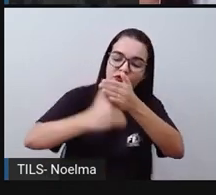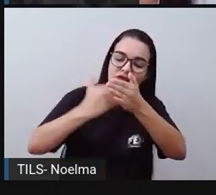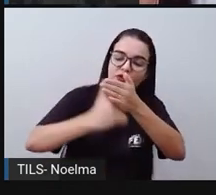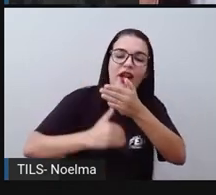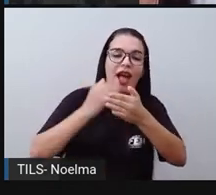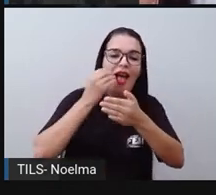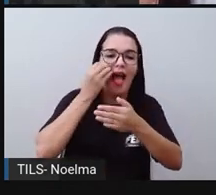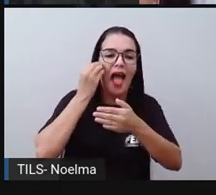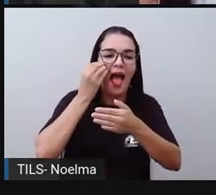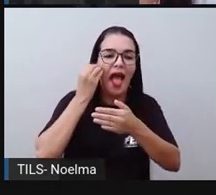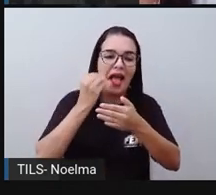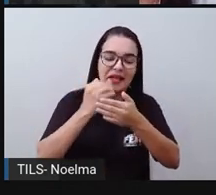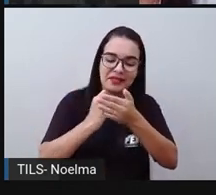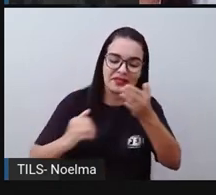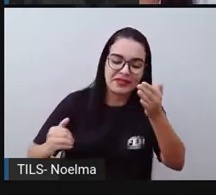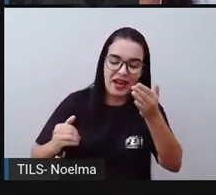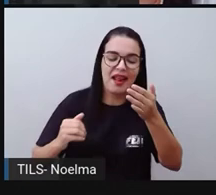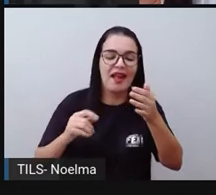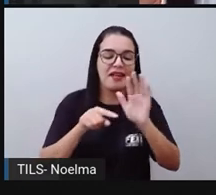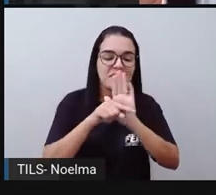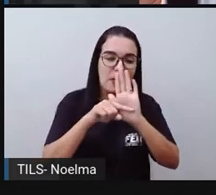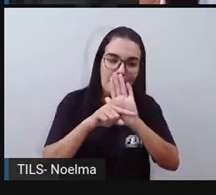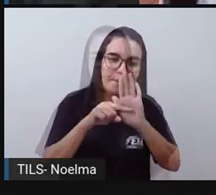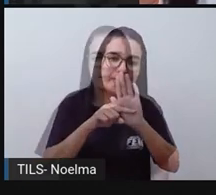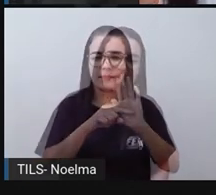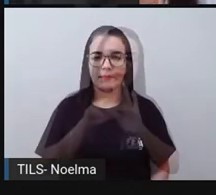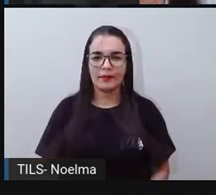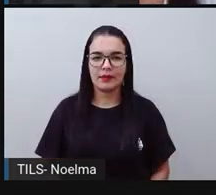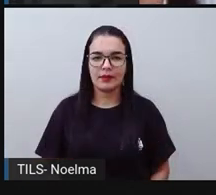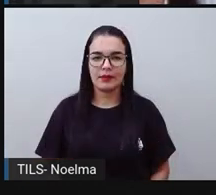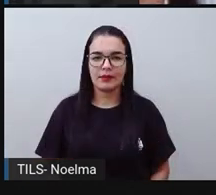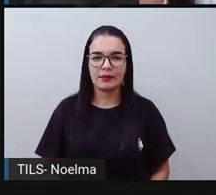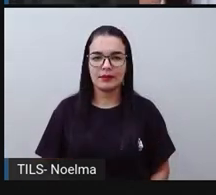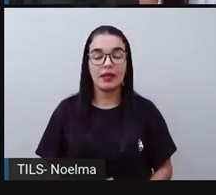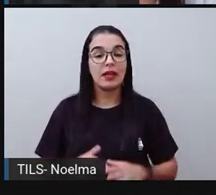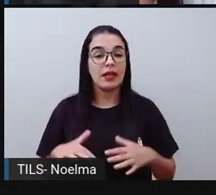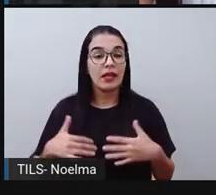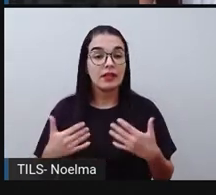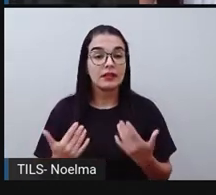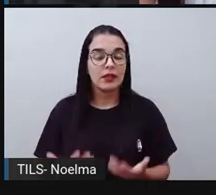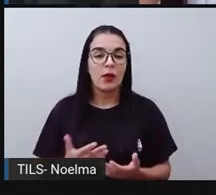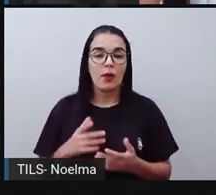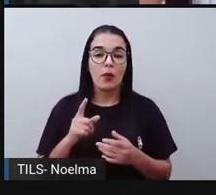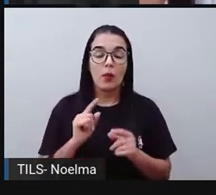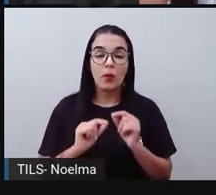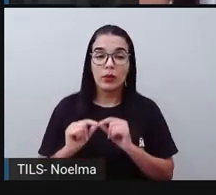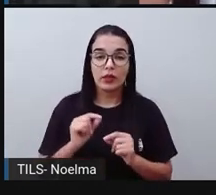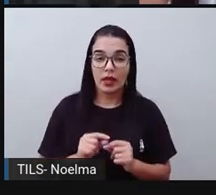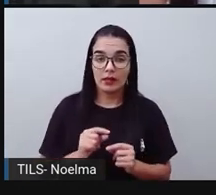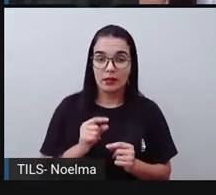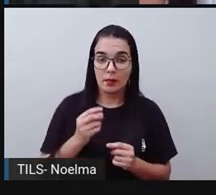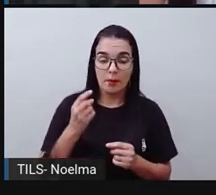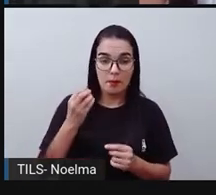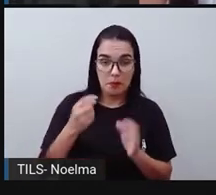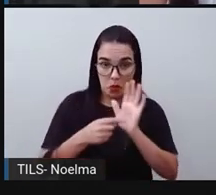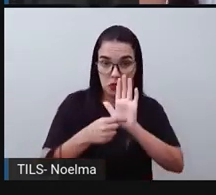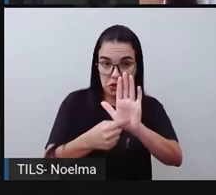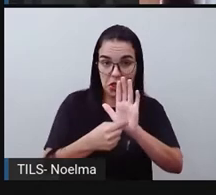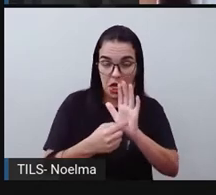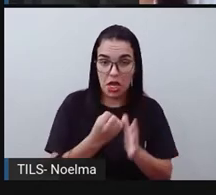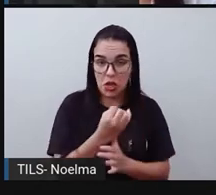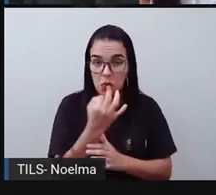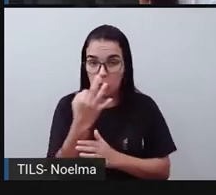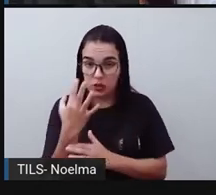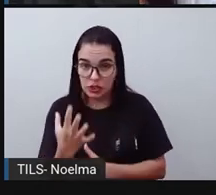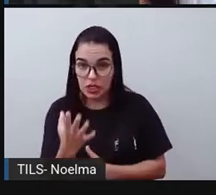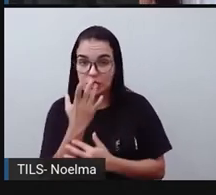processo de subtração. Então, olhem só. Para determinar a quantidade de bolinhas